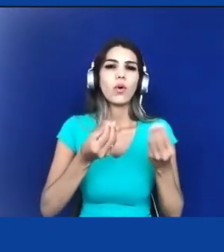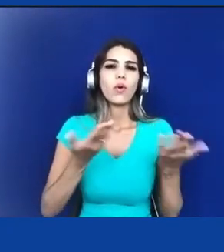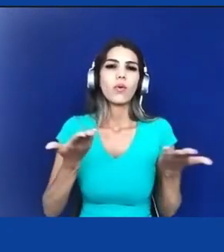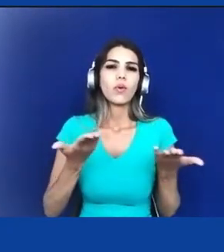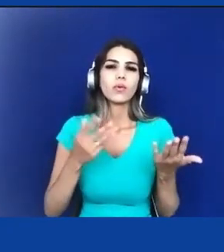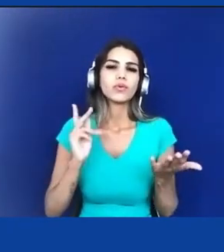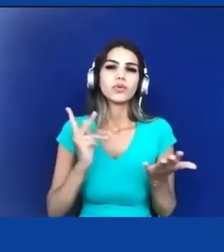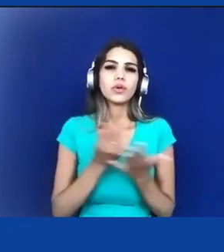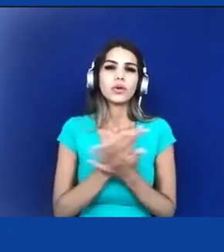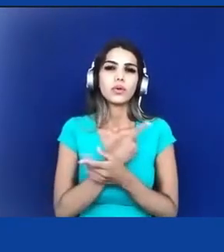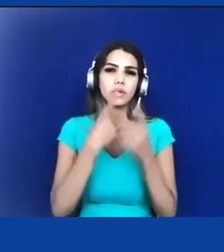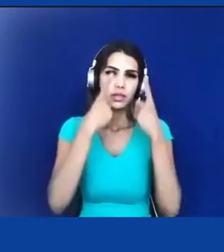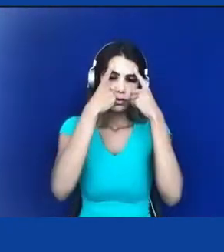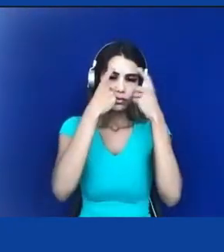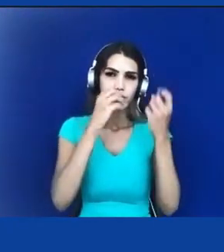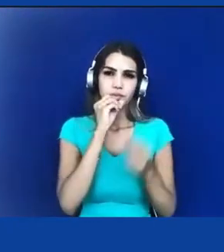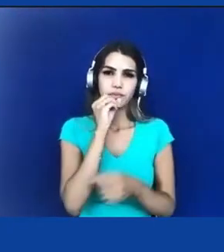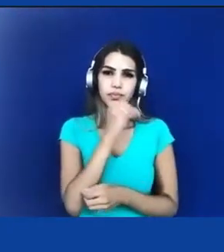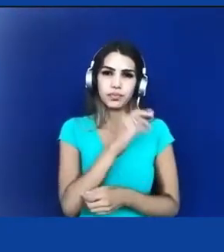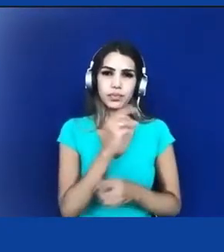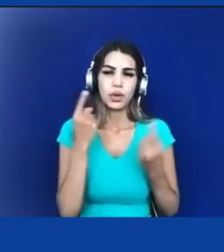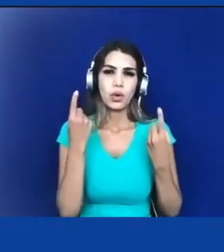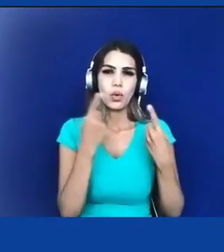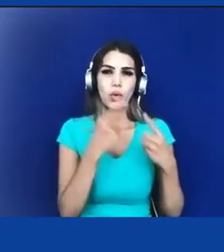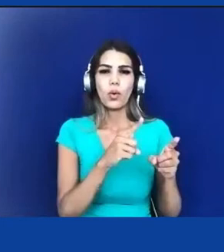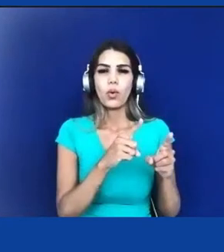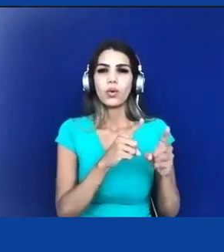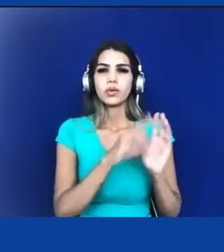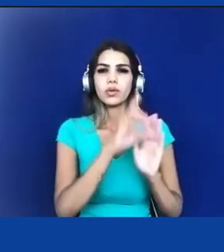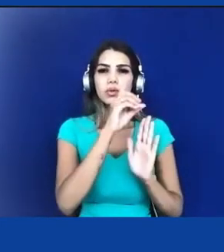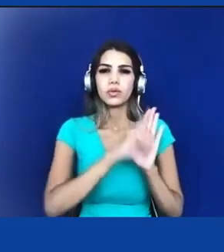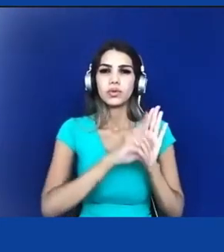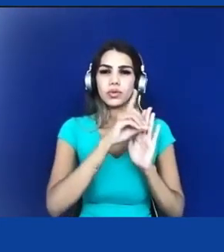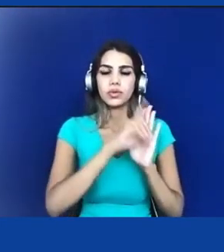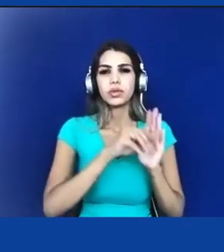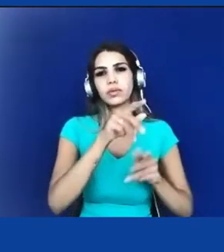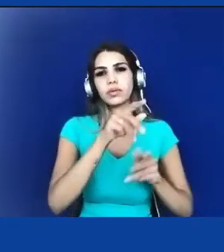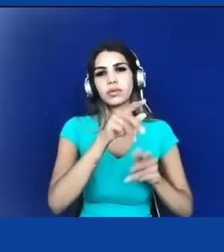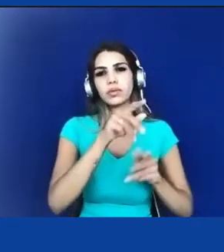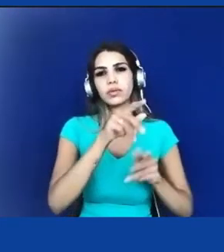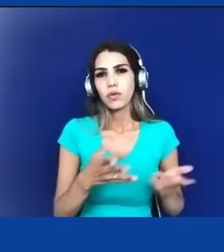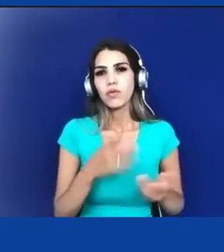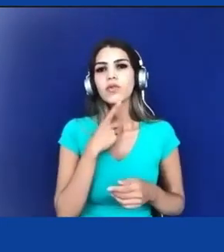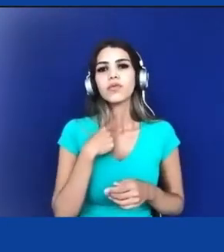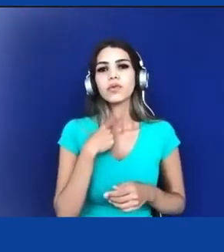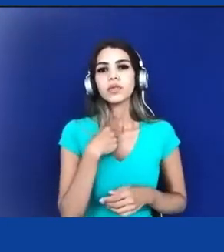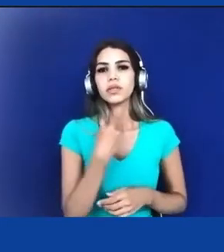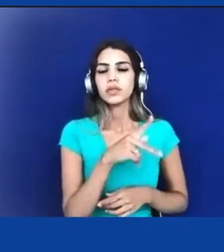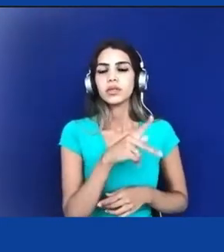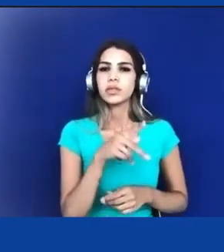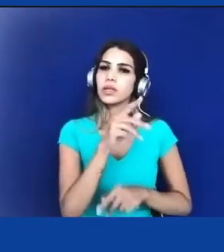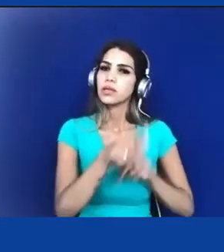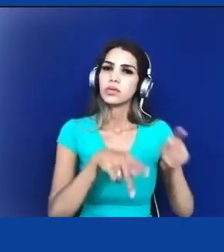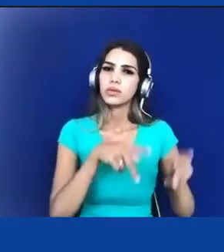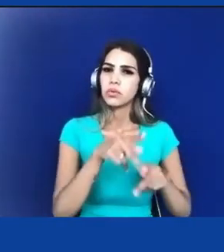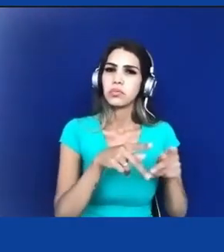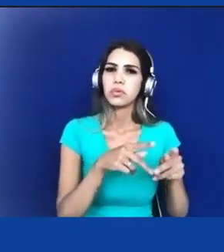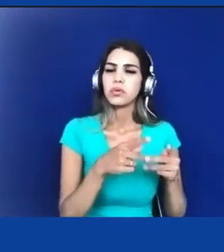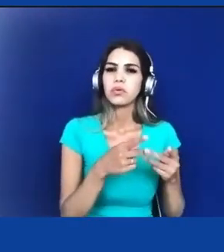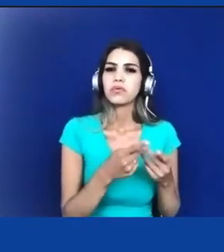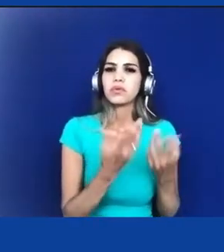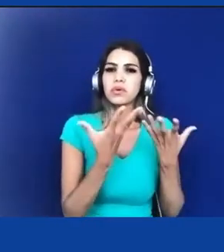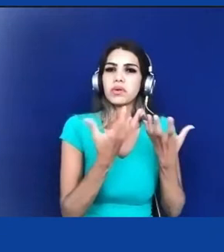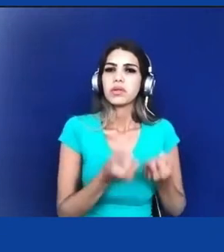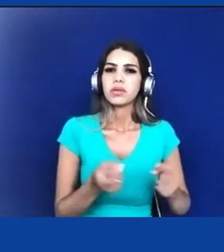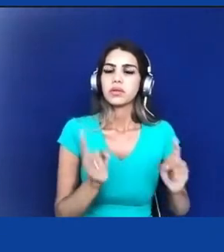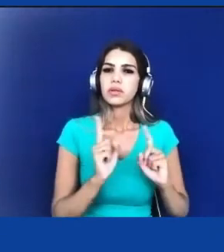que vai contrário ao que o povo quer né como a gente pode permitir que o próprio governo se